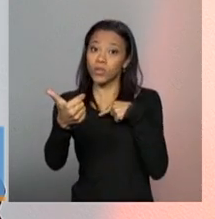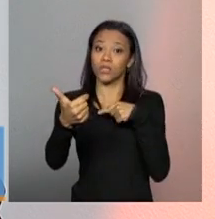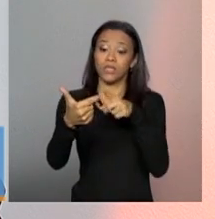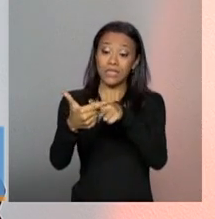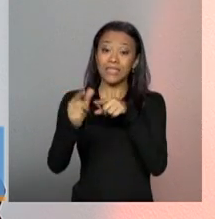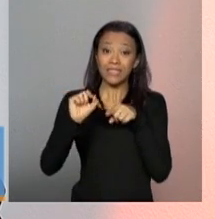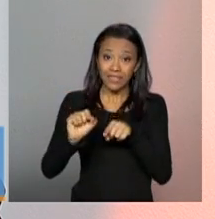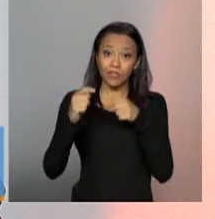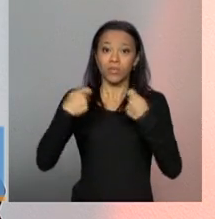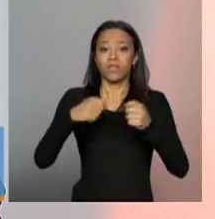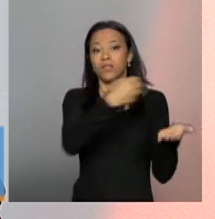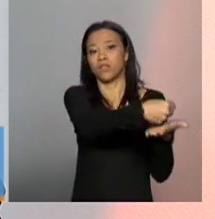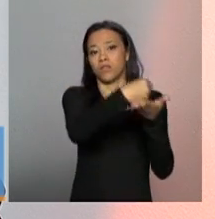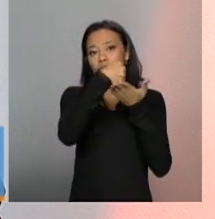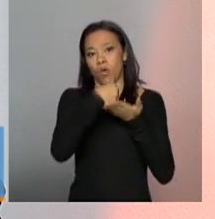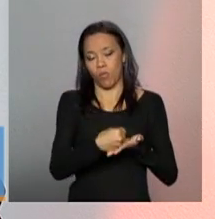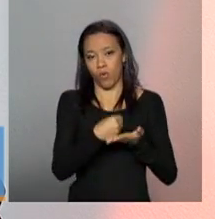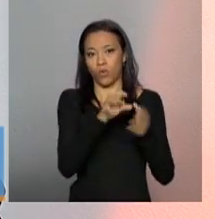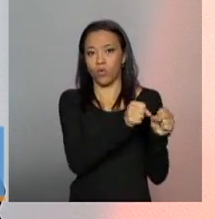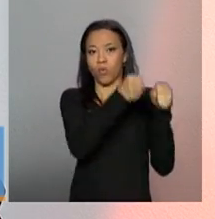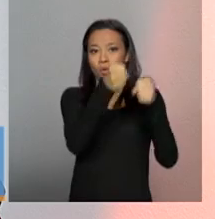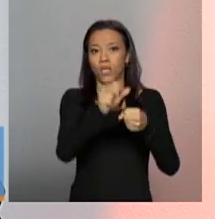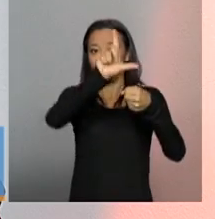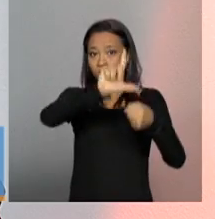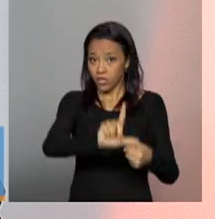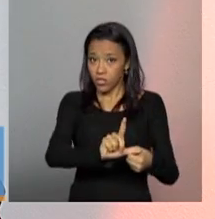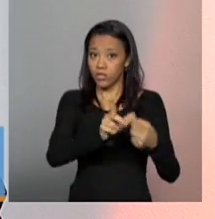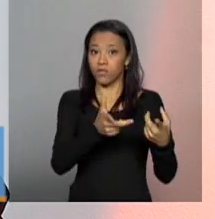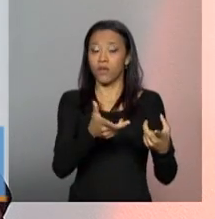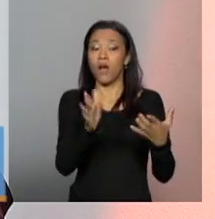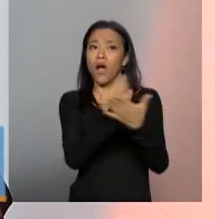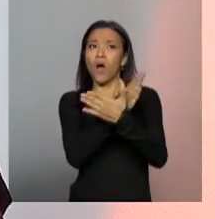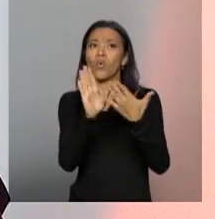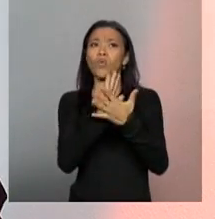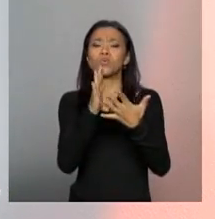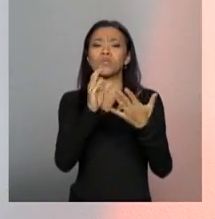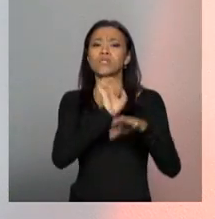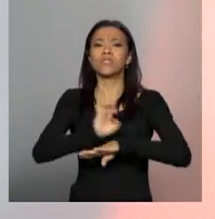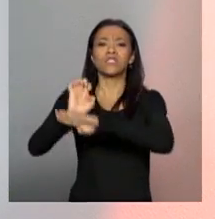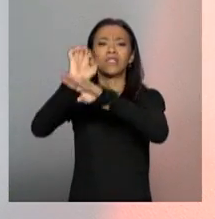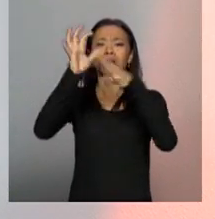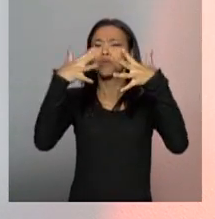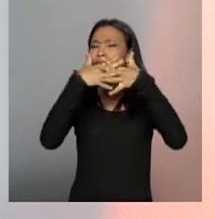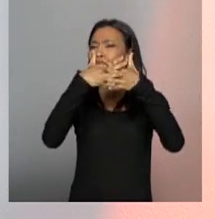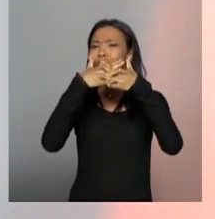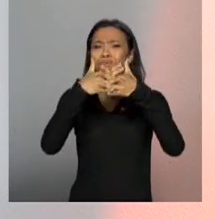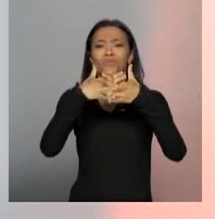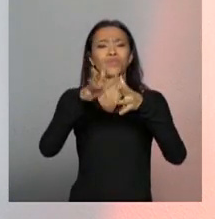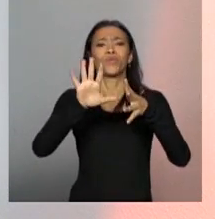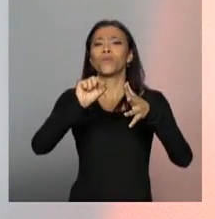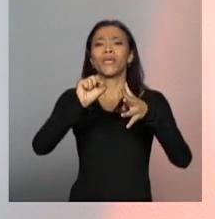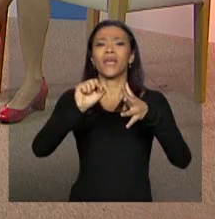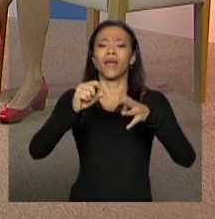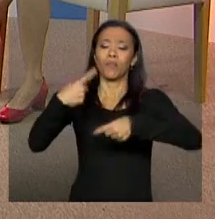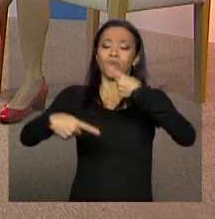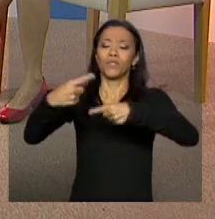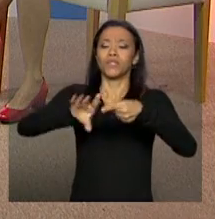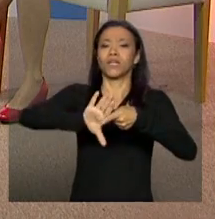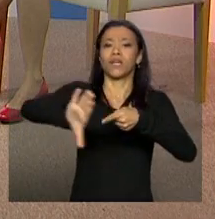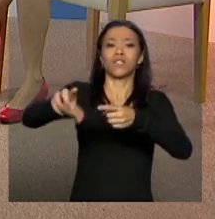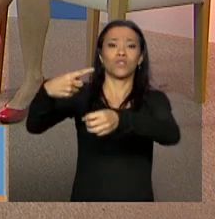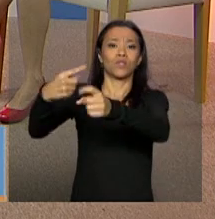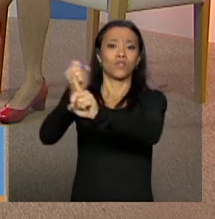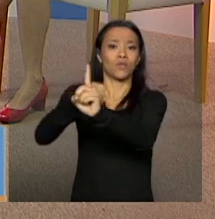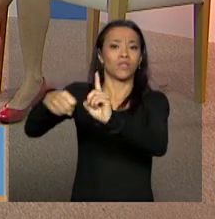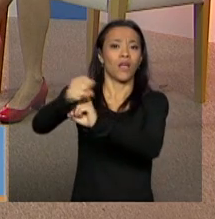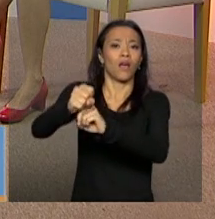Nós temos situações em que o judiciário, em alguns lugares desse país, confunde o que é de responsabilidade da política de assistência social. E aí, às vezes, começa a demandar do